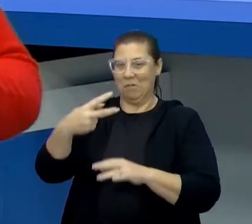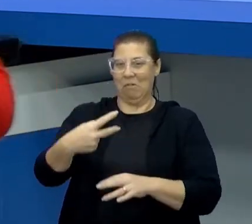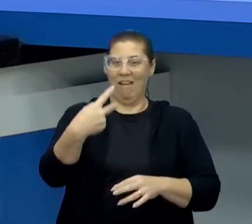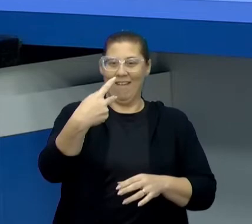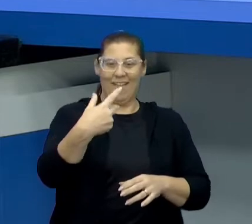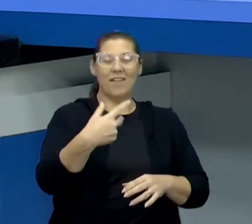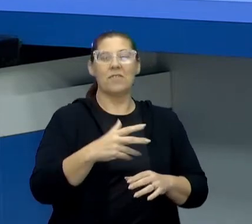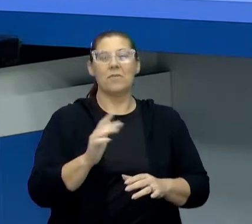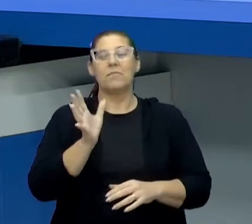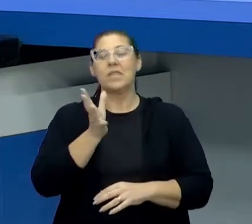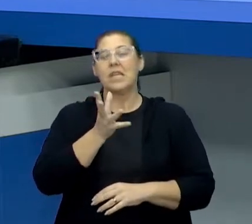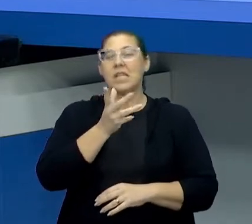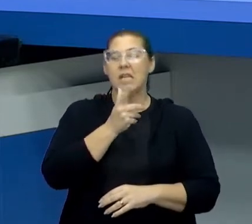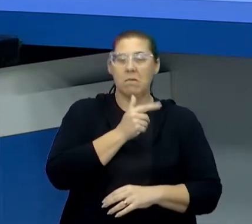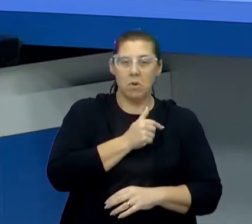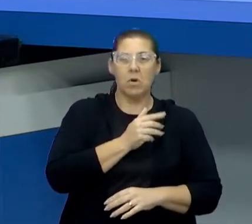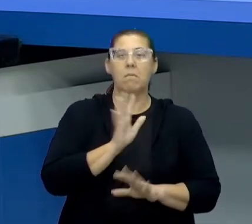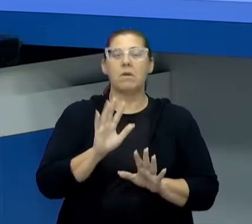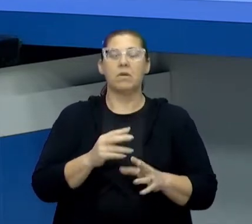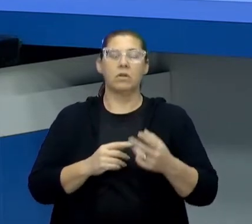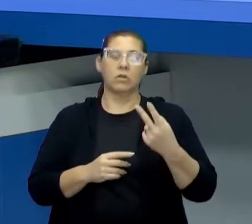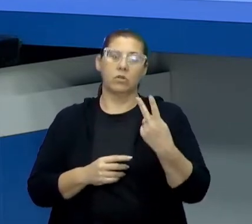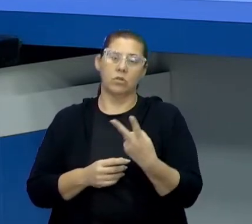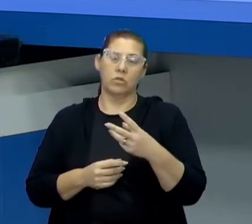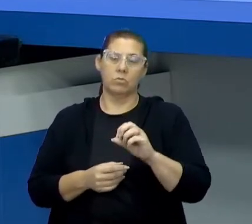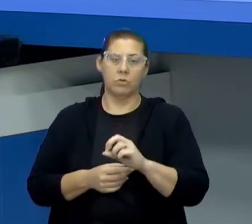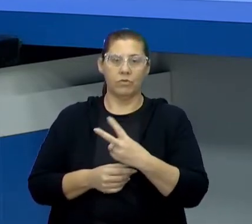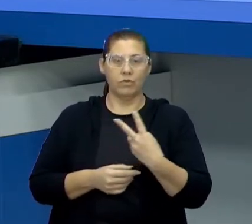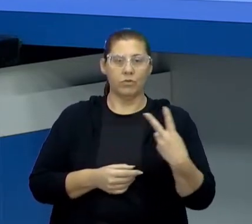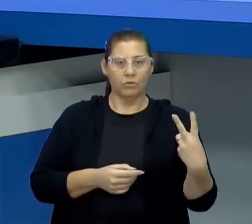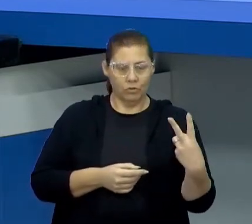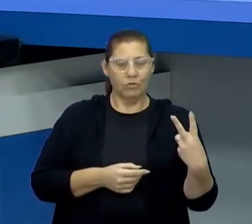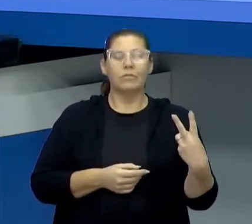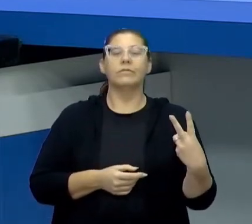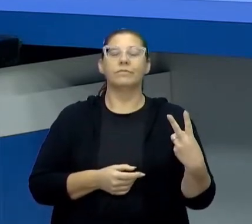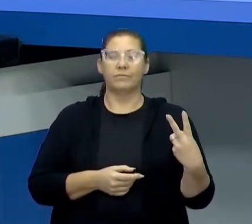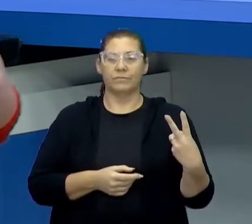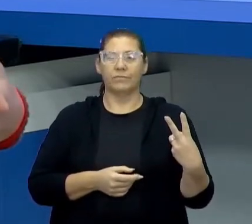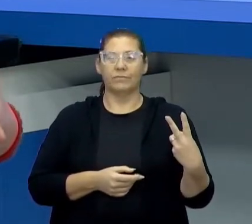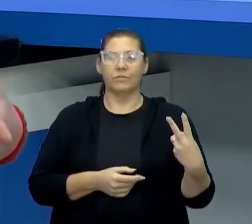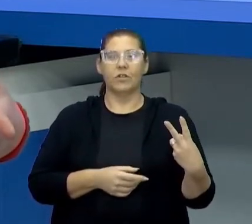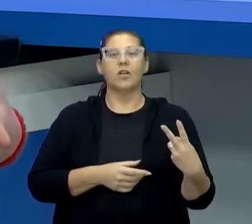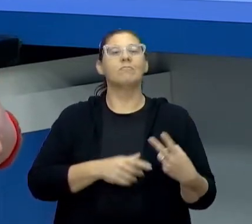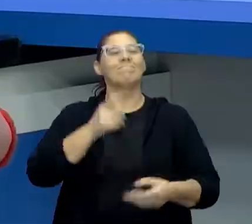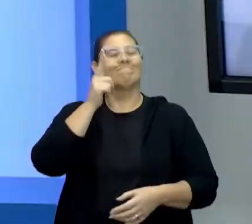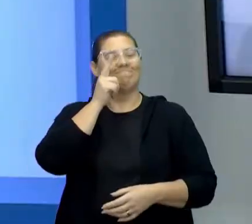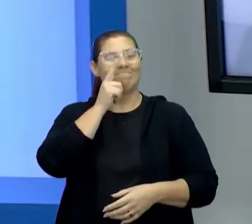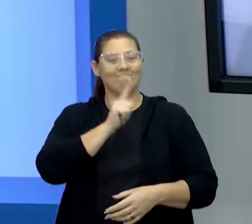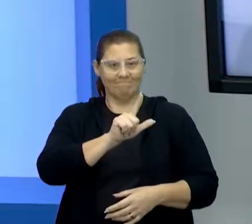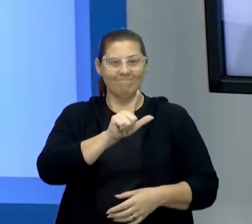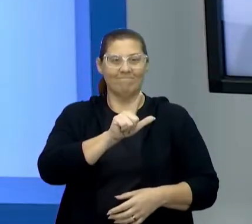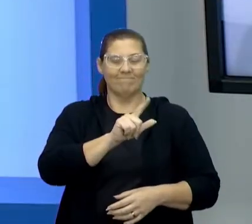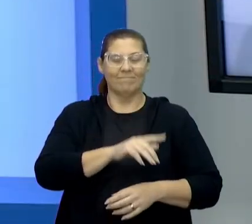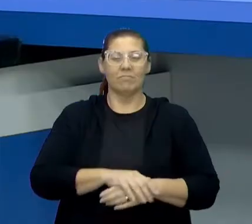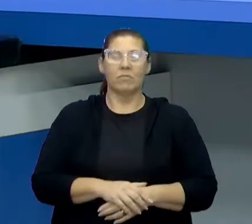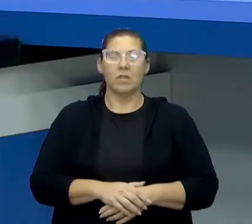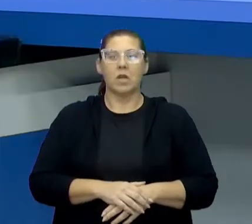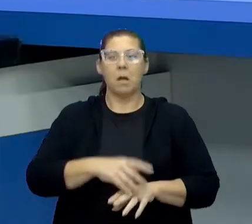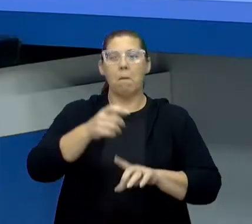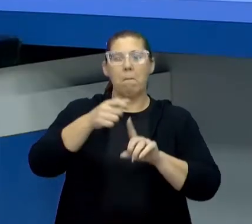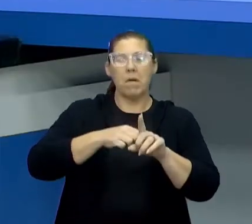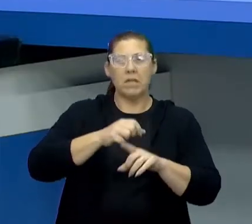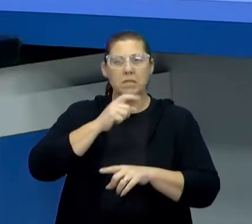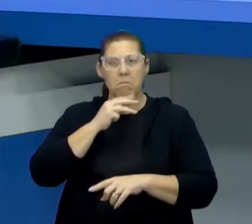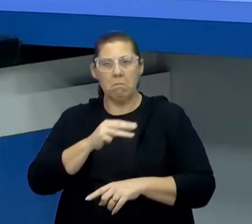Ela demorou para cair a ficha e aí em 2022 ela concretiza, né? Isso. E em março, foi